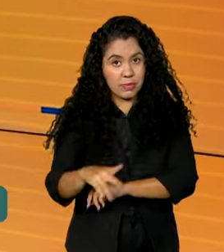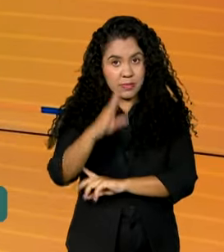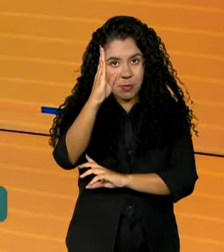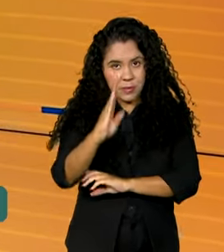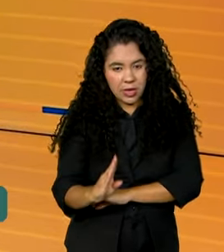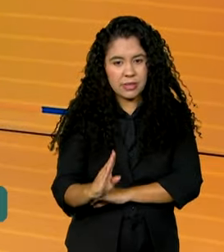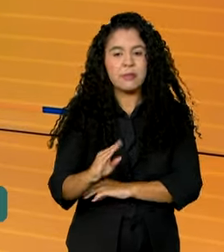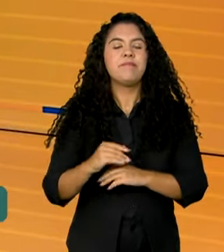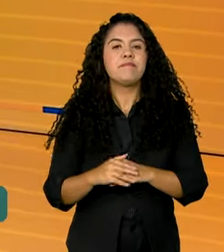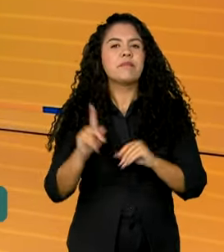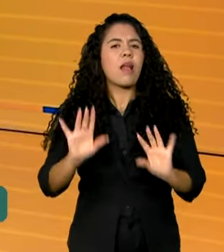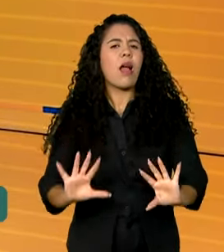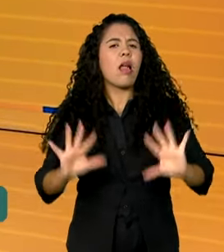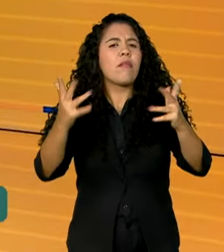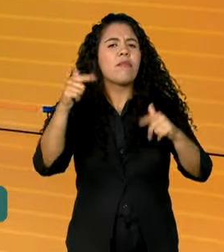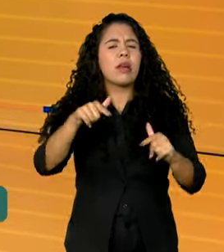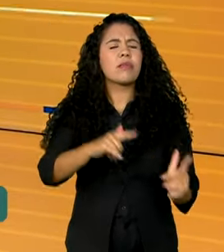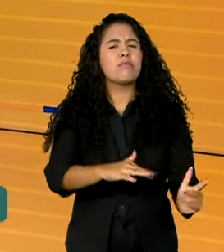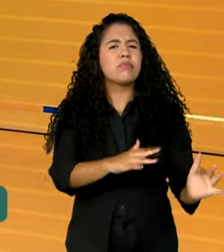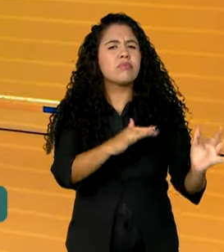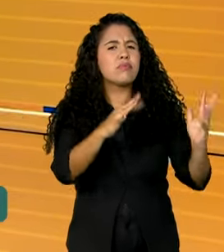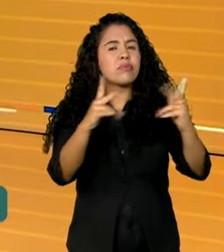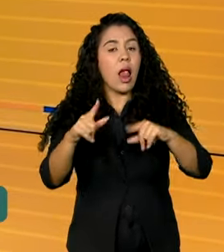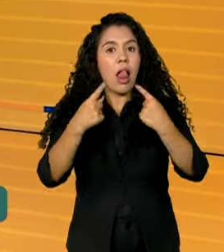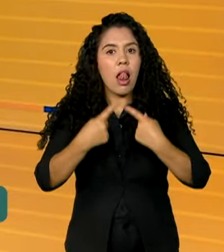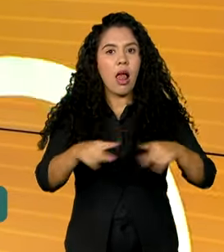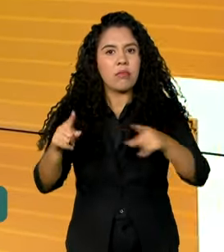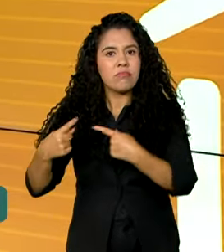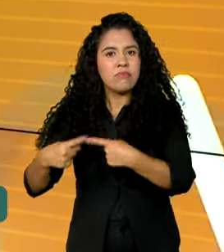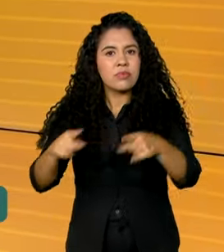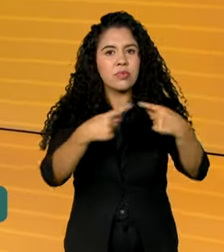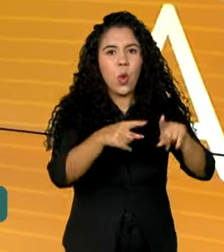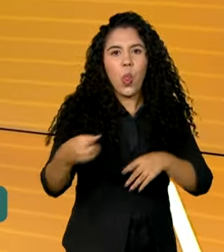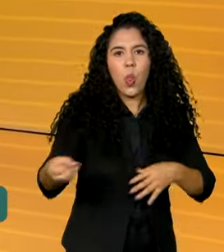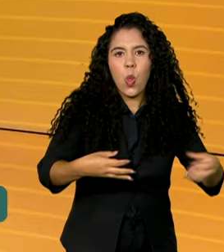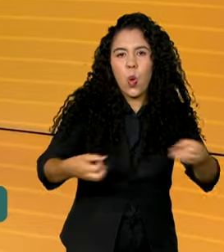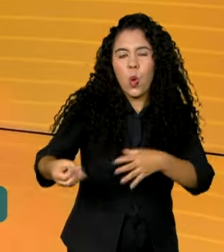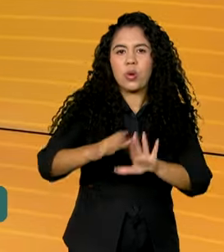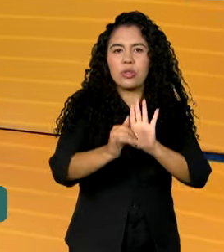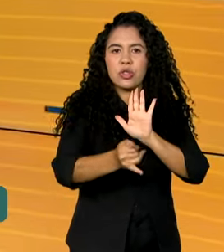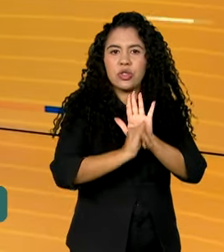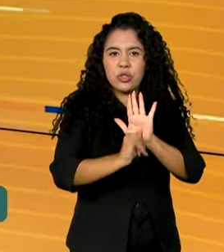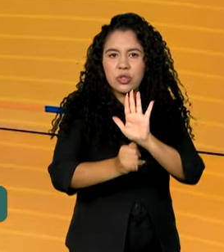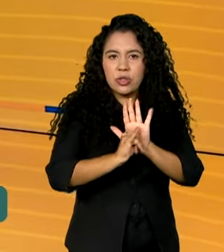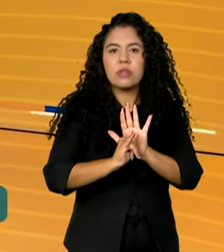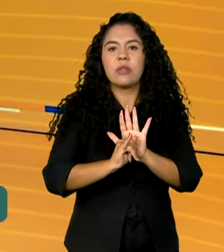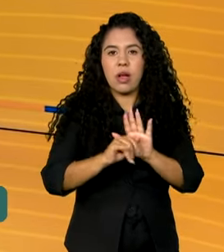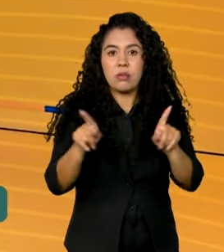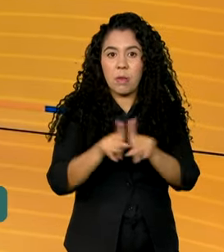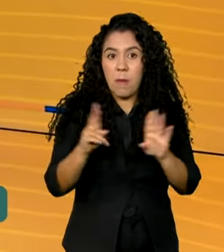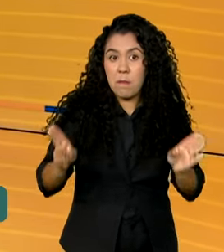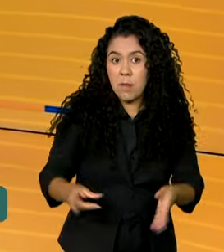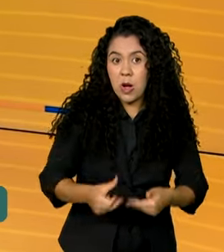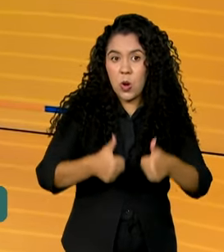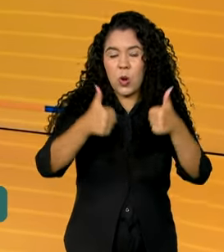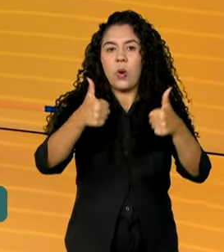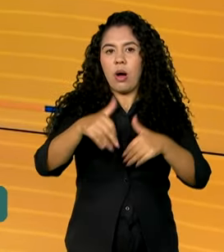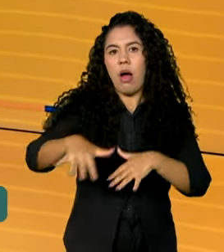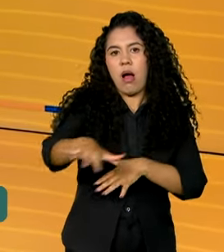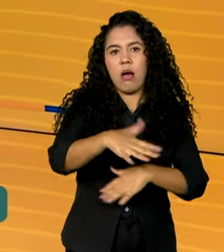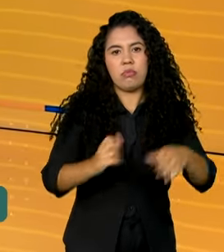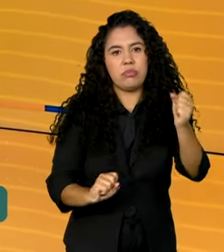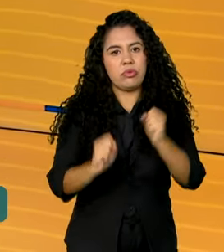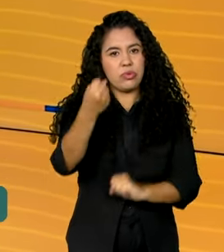No evento, foram lançados novos editais para financiar projetos de digitalização e modernização da indústria.